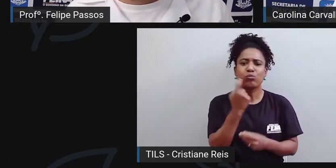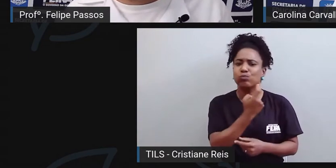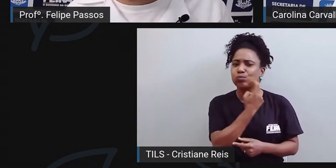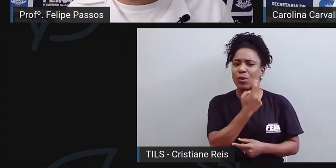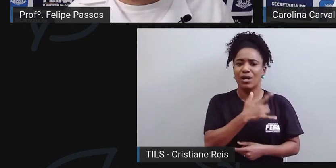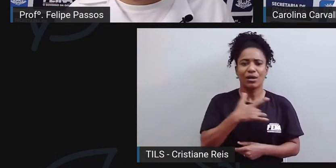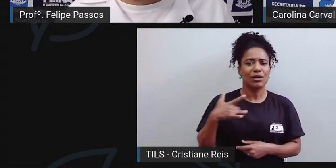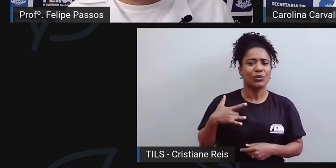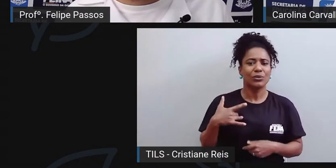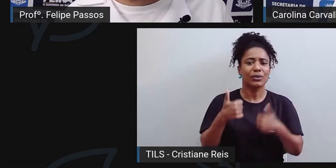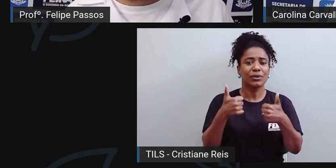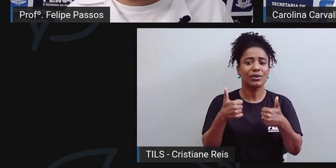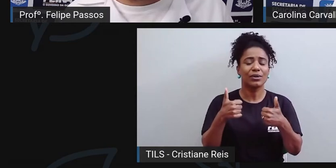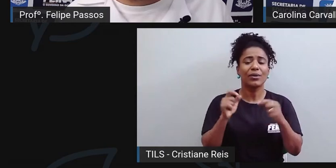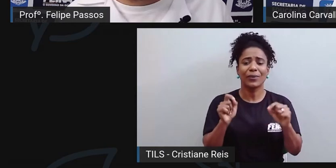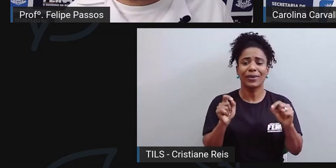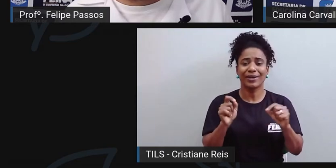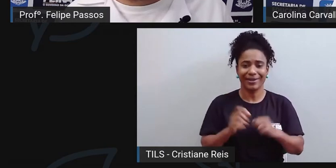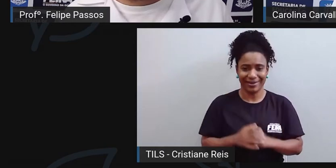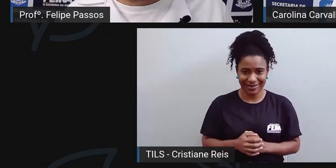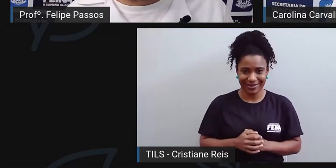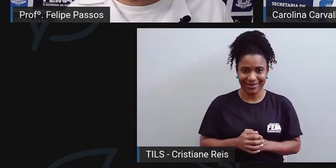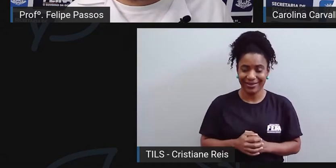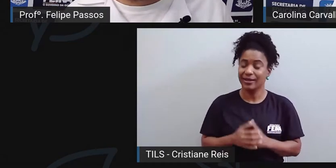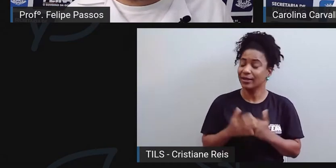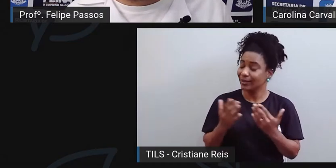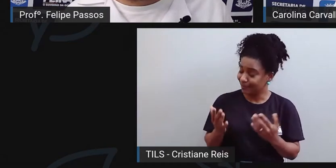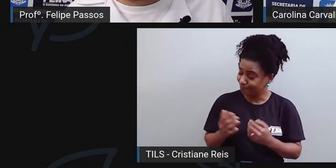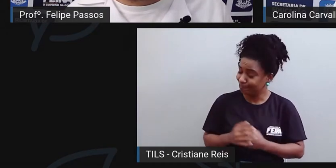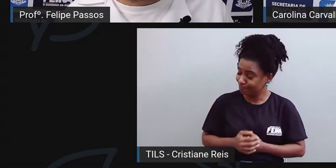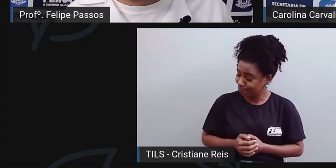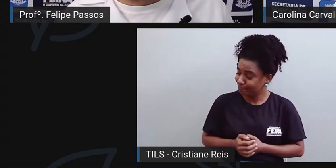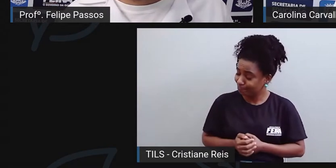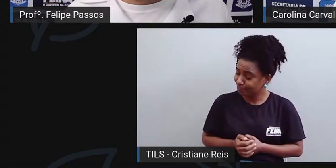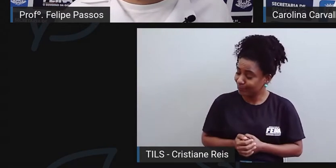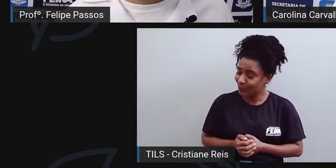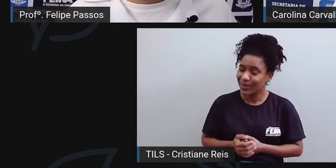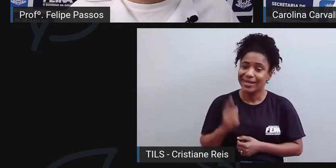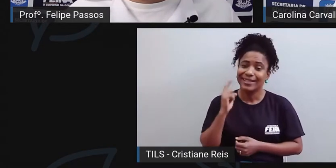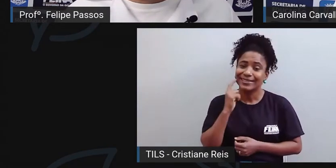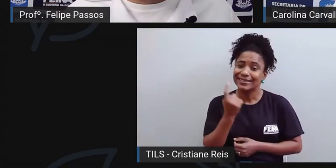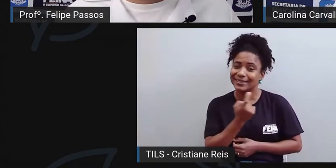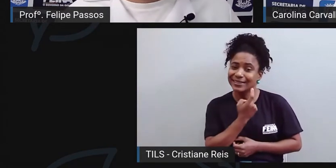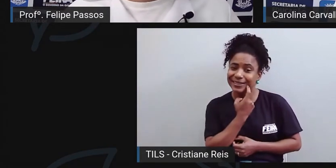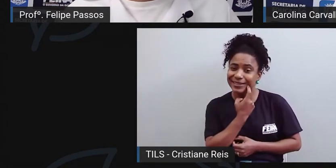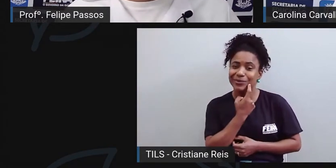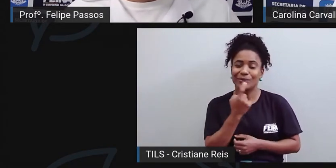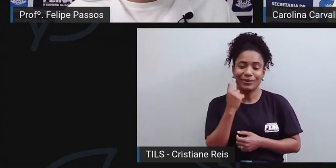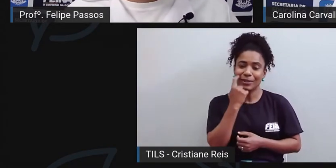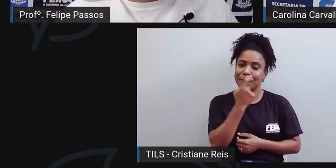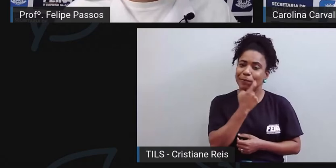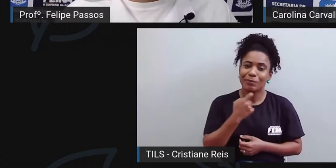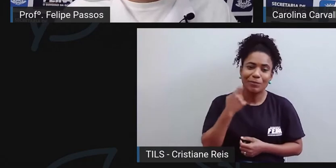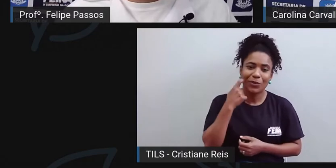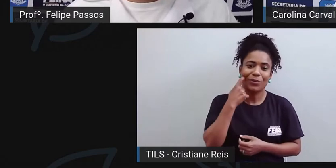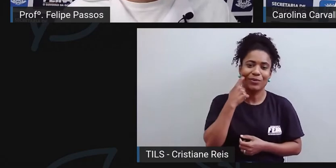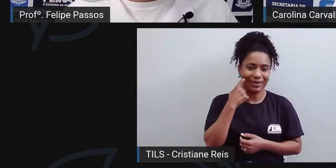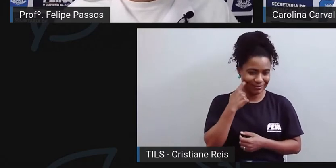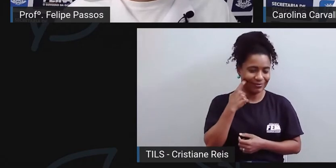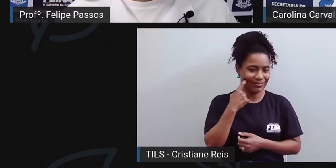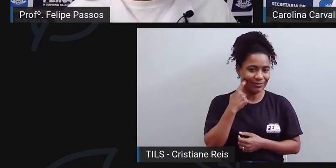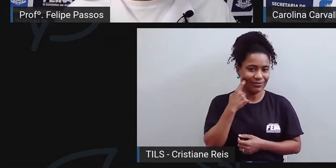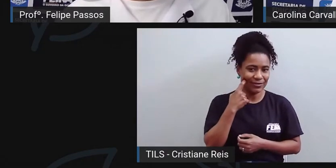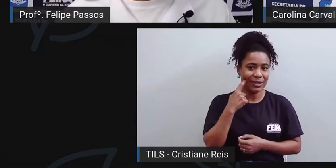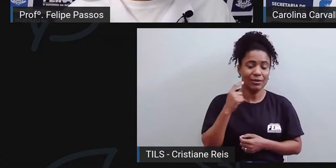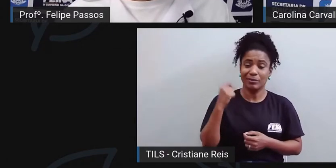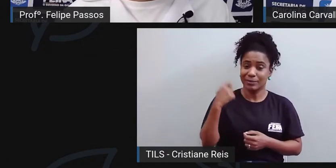Então, saúde bucal, quando a gente fala de saúde, a gente pensa em equilíbrio. Então a gente precisa ter todos